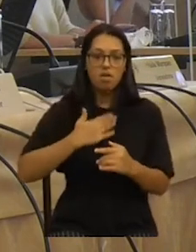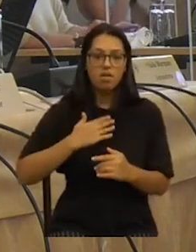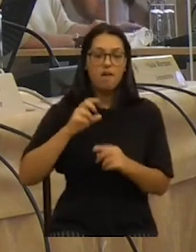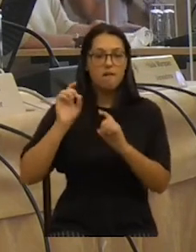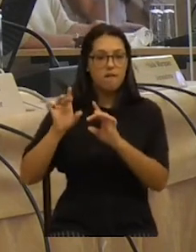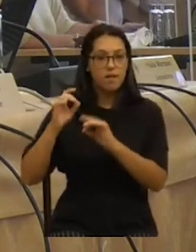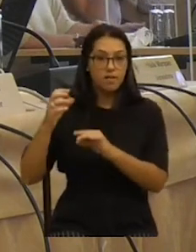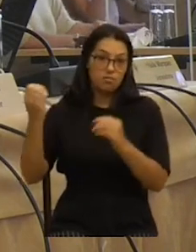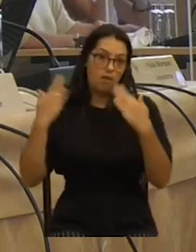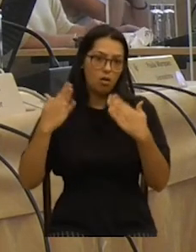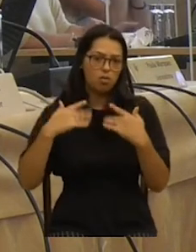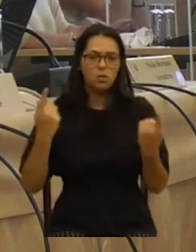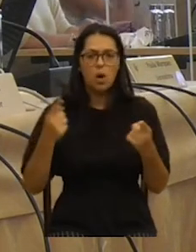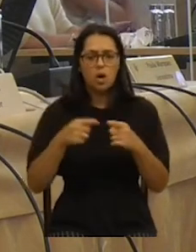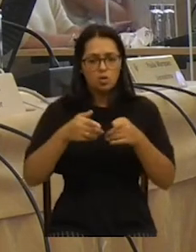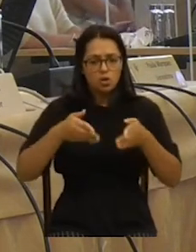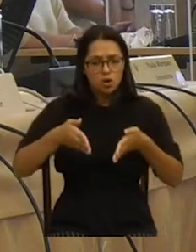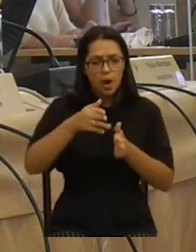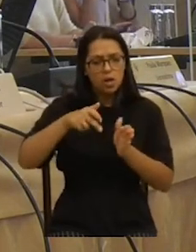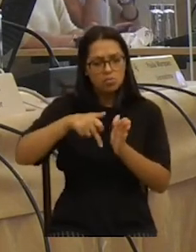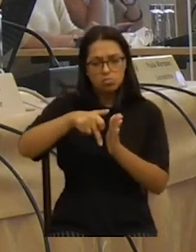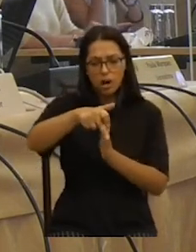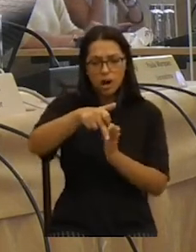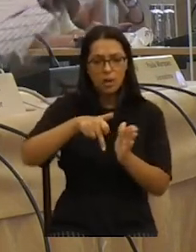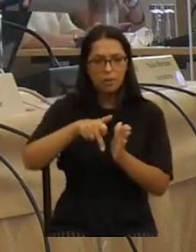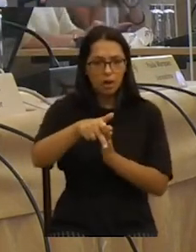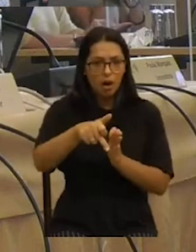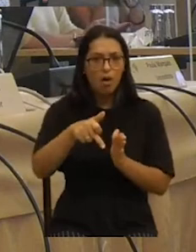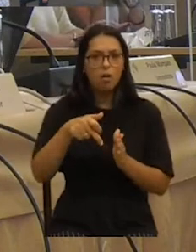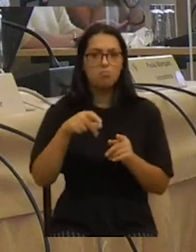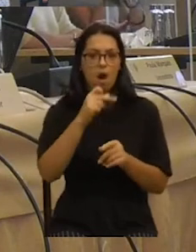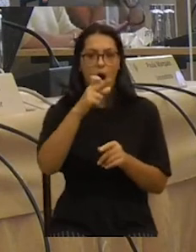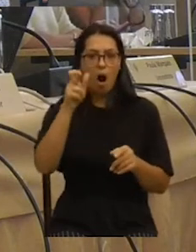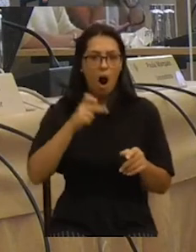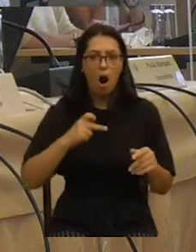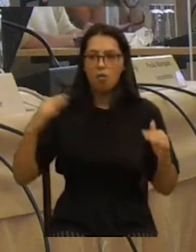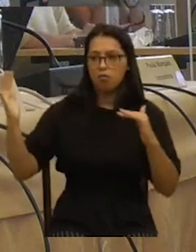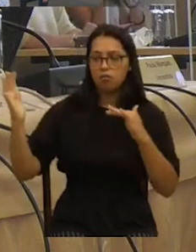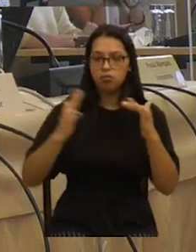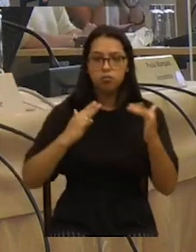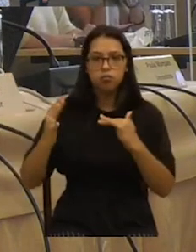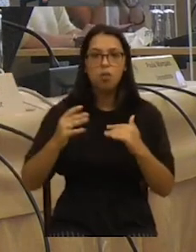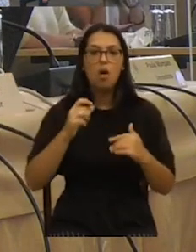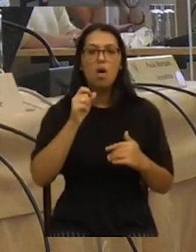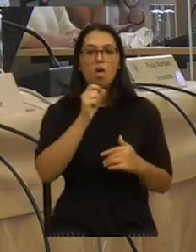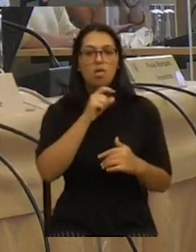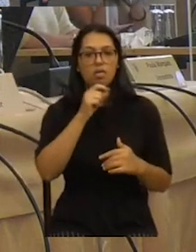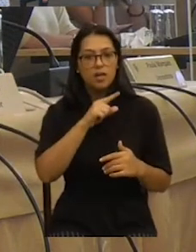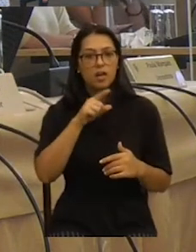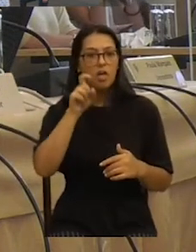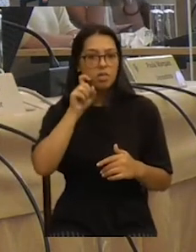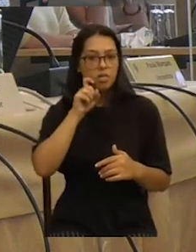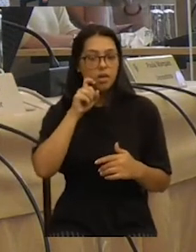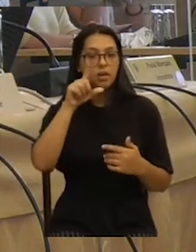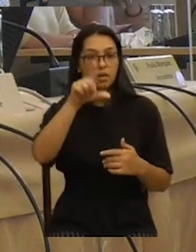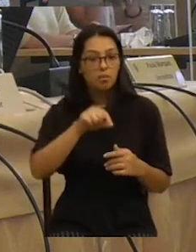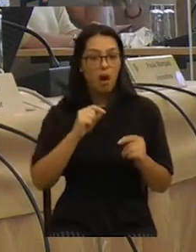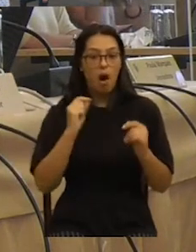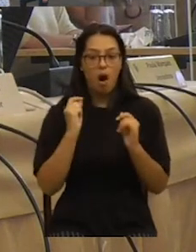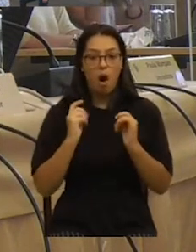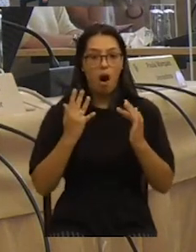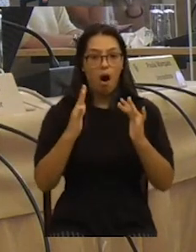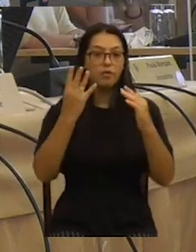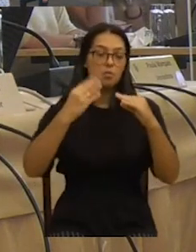caminhar, são espaços refrescados, são espaços renaturalizados, mais densamente arborizados